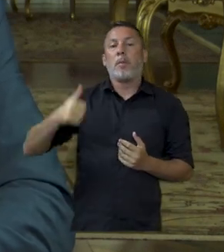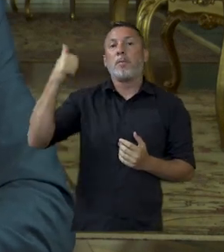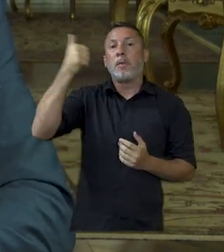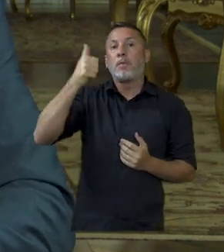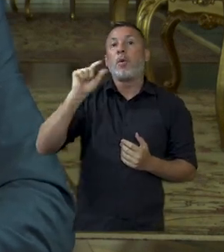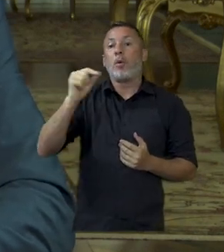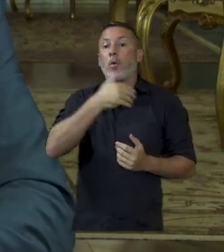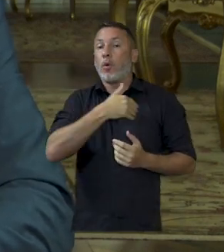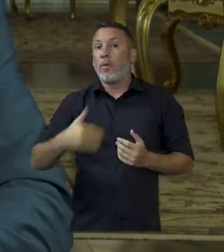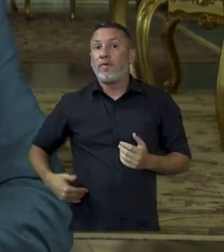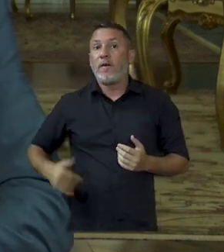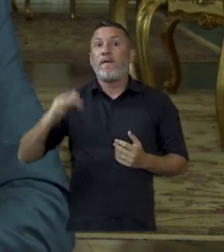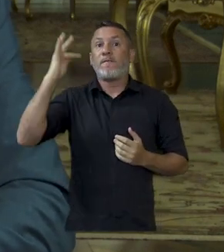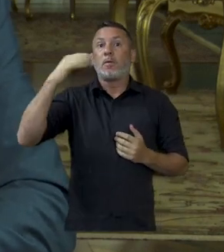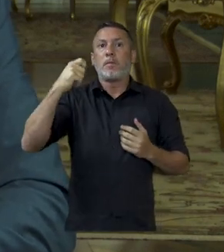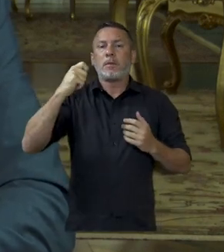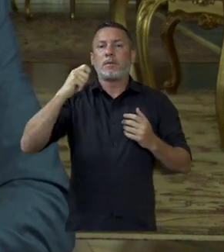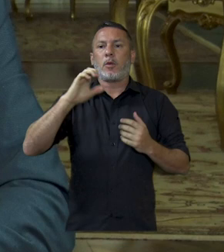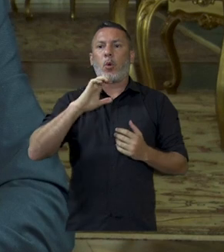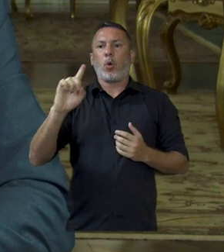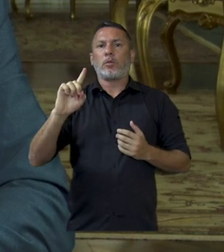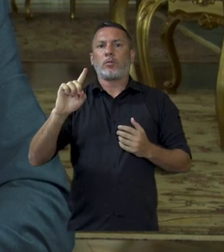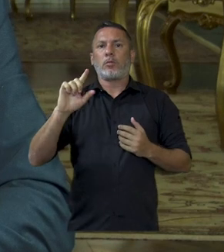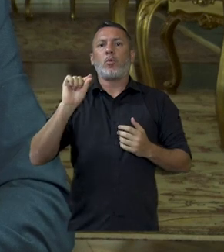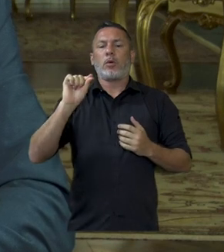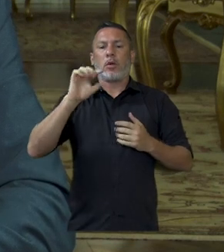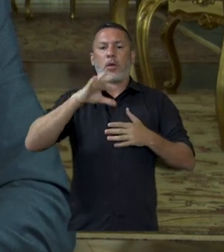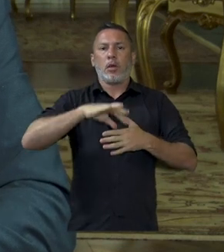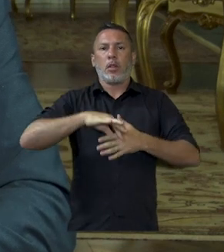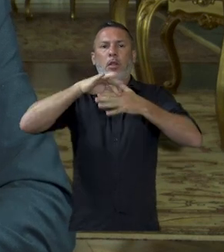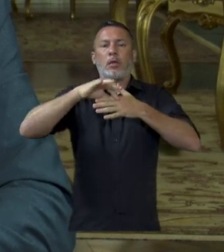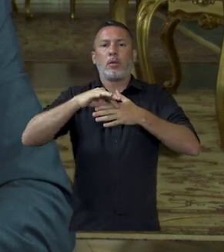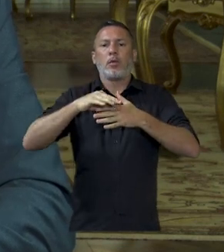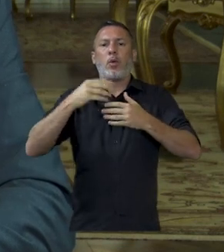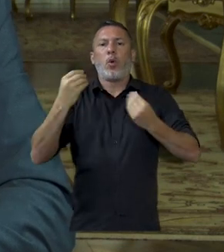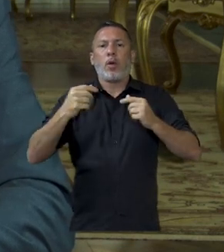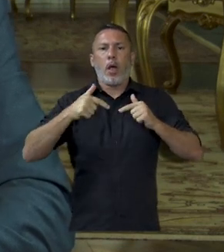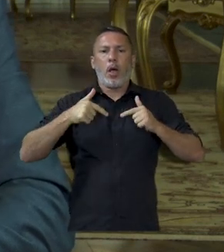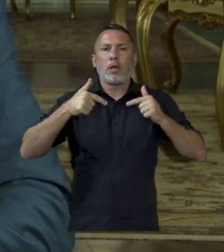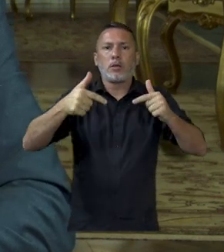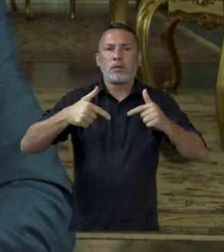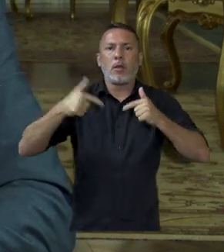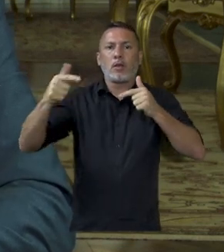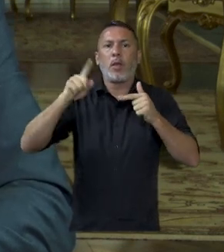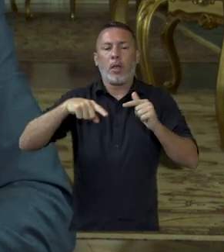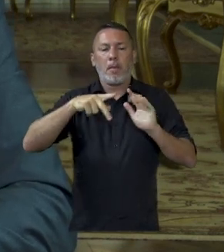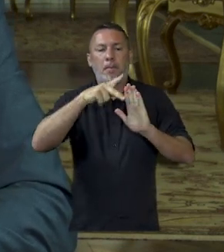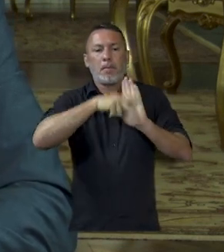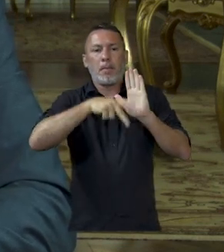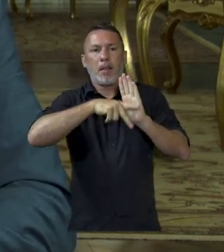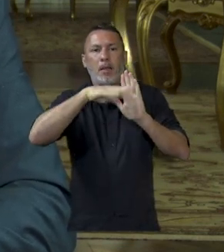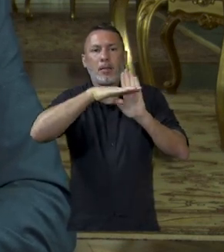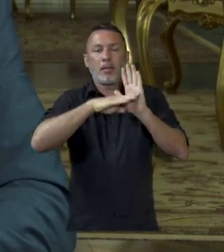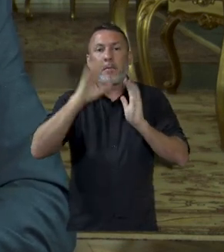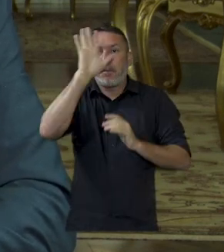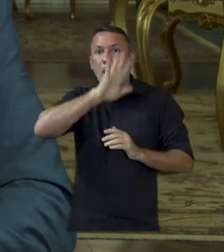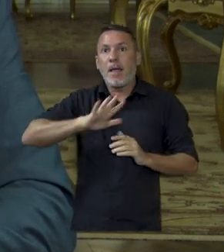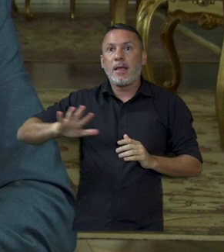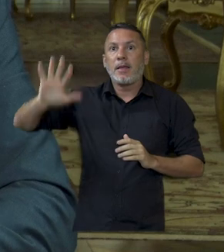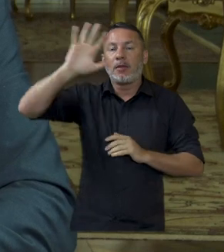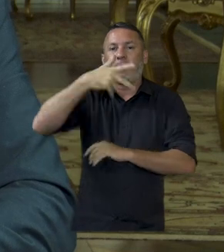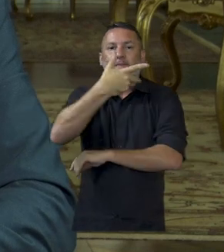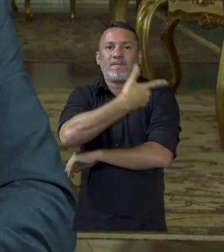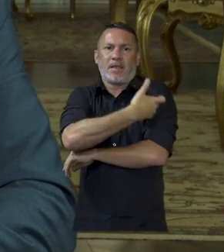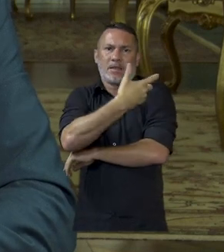Primeiro é que o governo federal coordene, que o Ministério da Saúde coordene as ações do Plano Nacional de